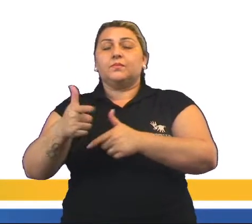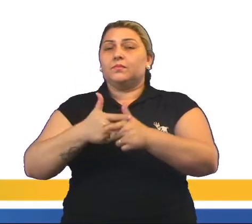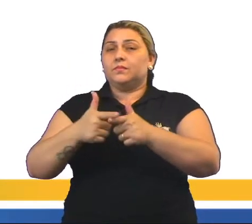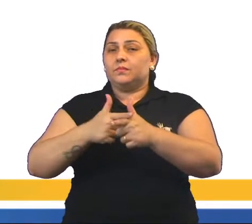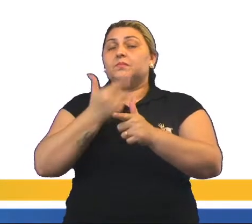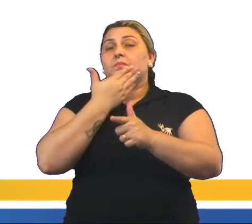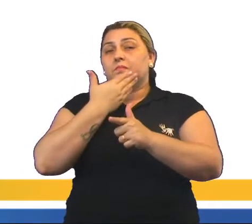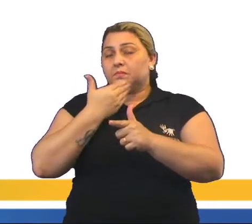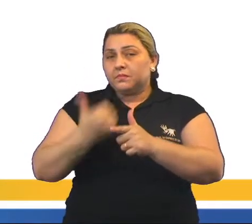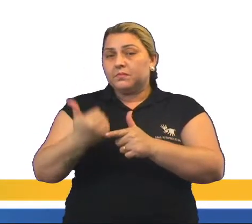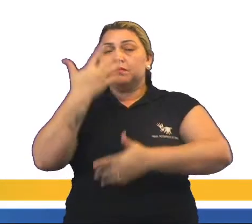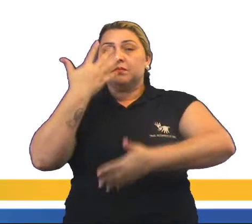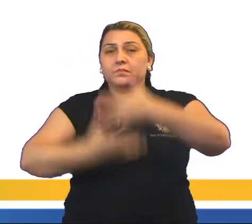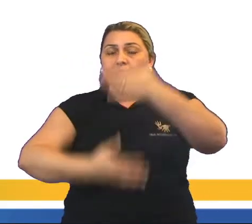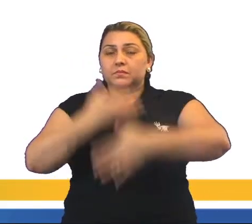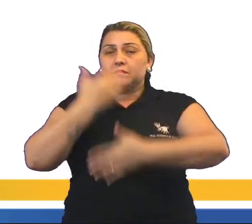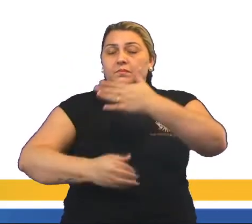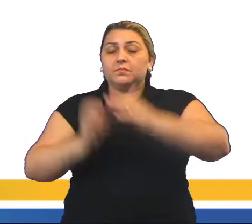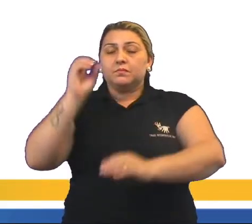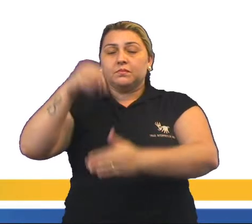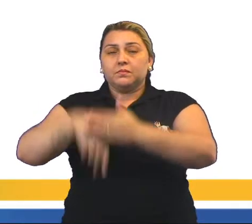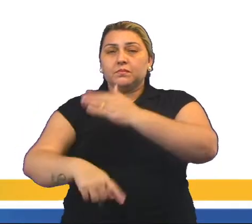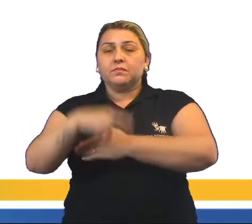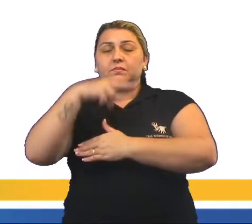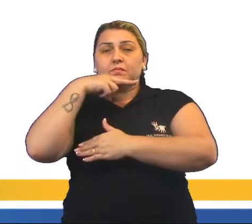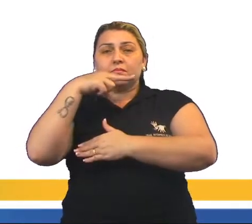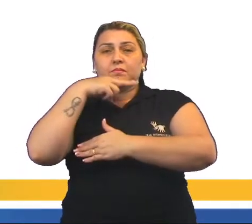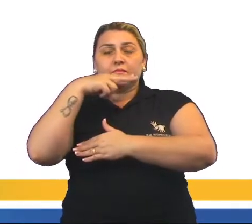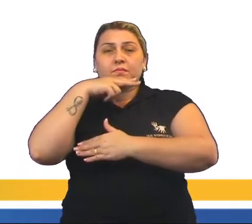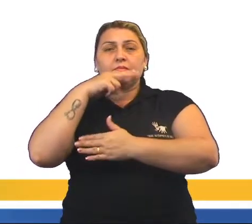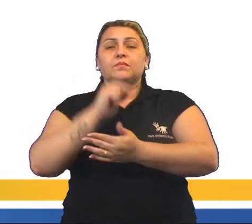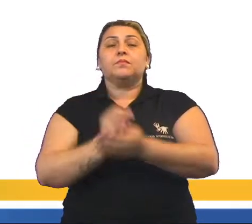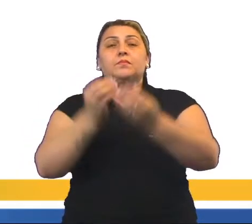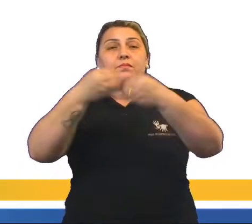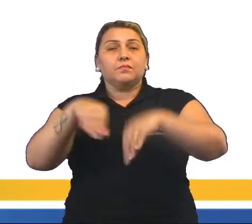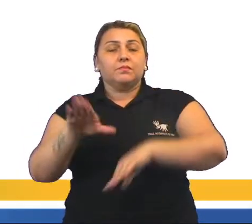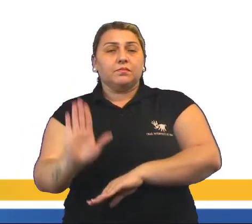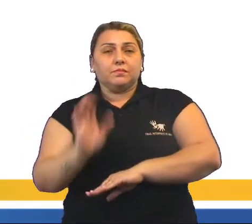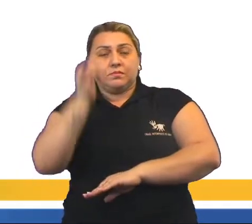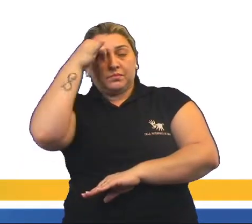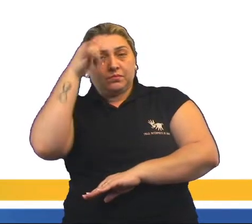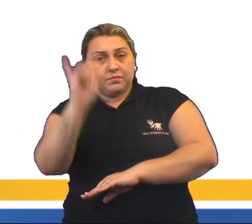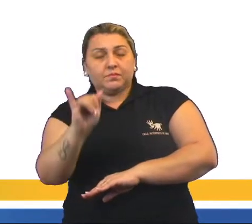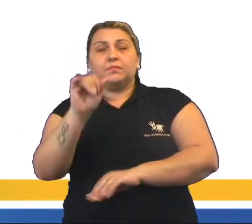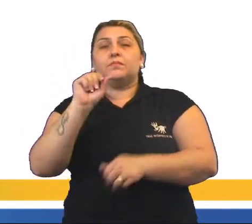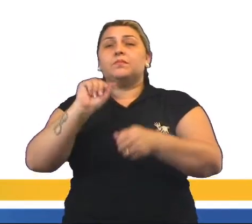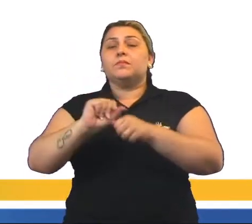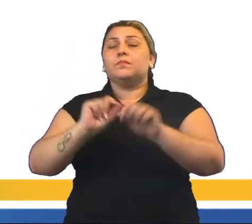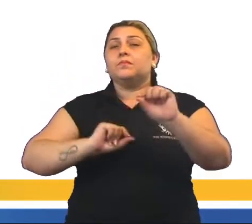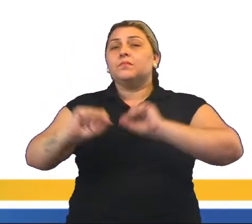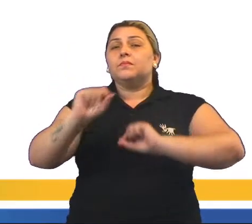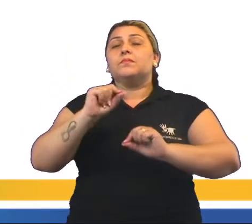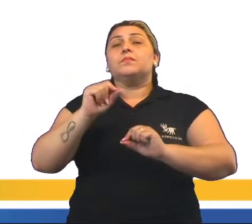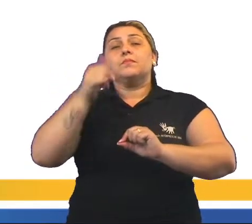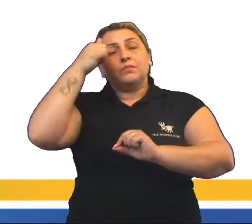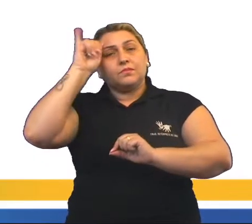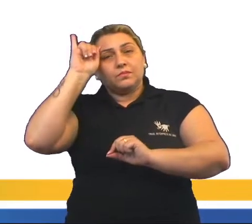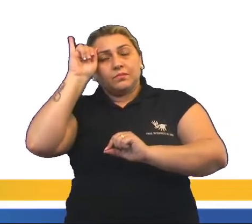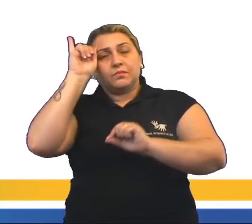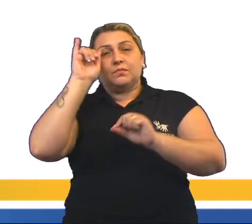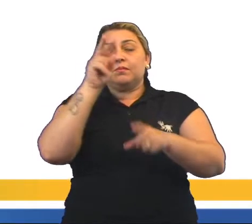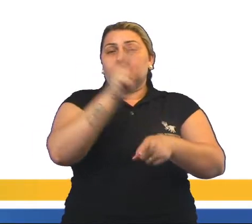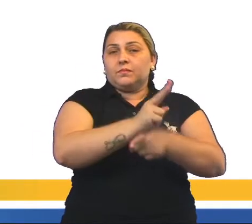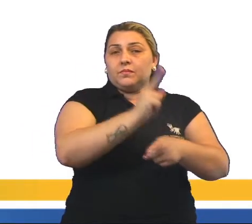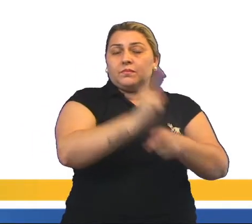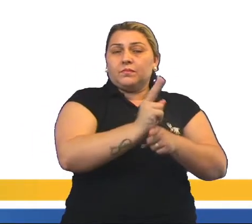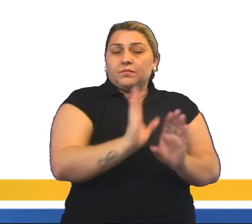não atrapalhar os engenhos de açúcar e dar mais prejuízos, foi estipulado que o gado deveria ser criado